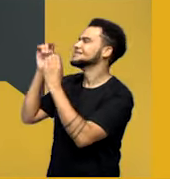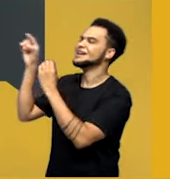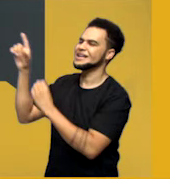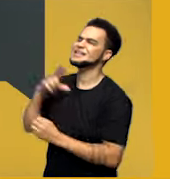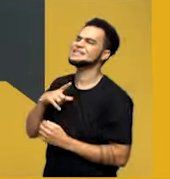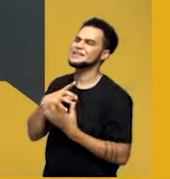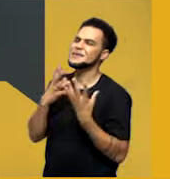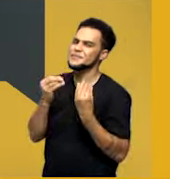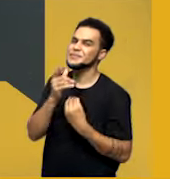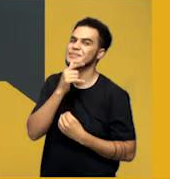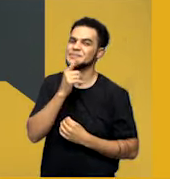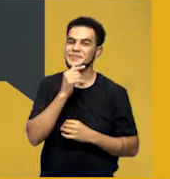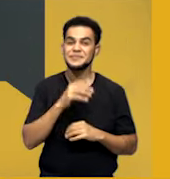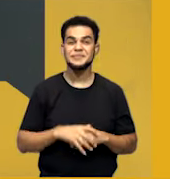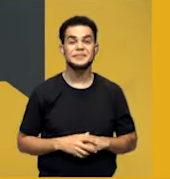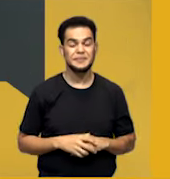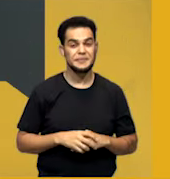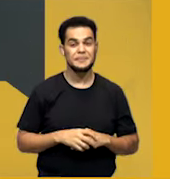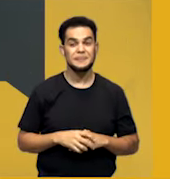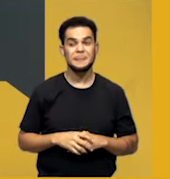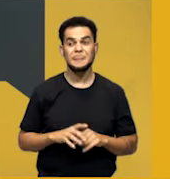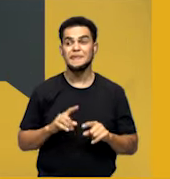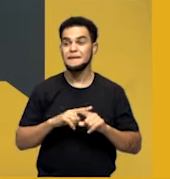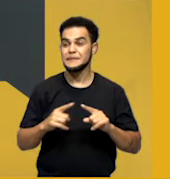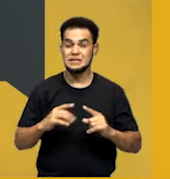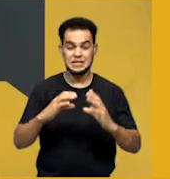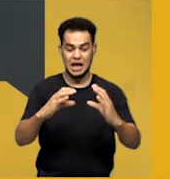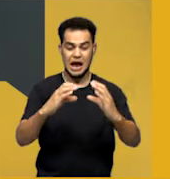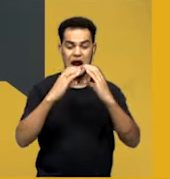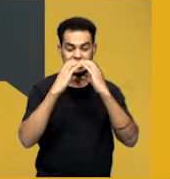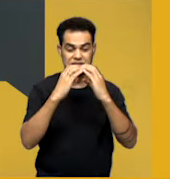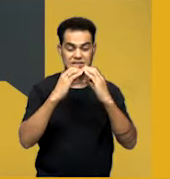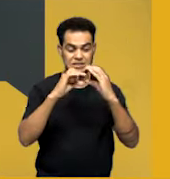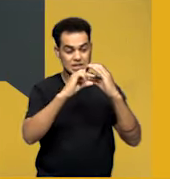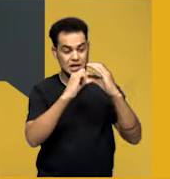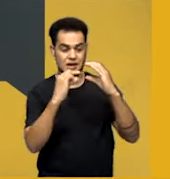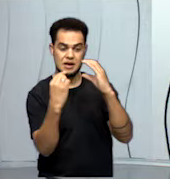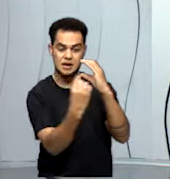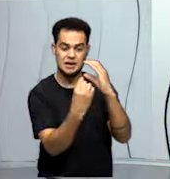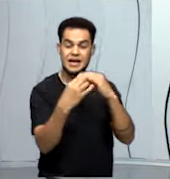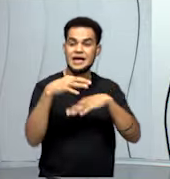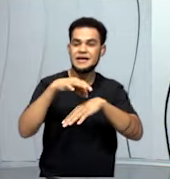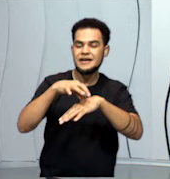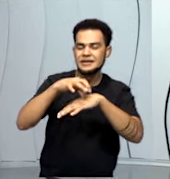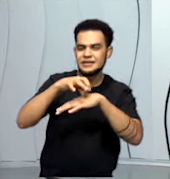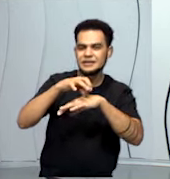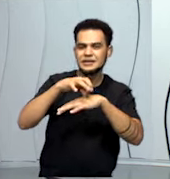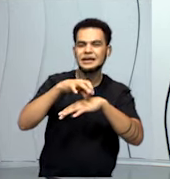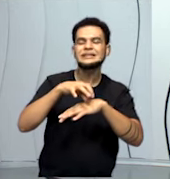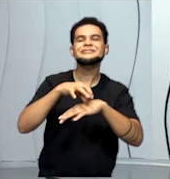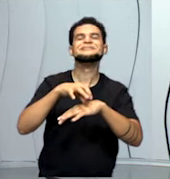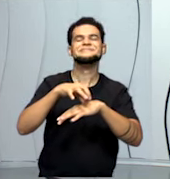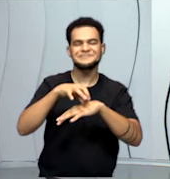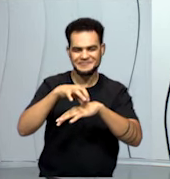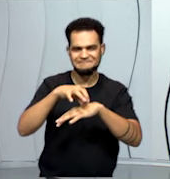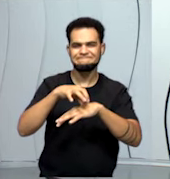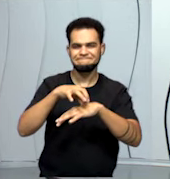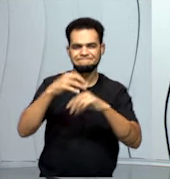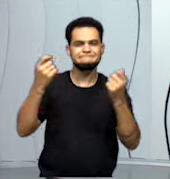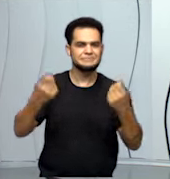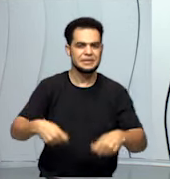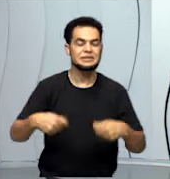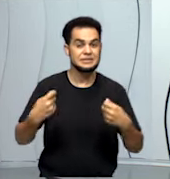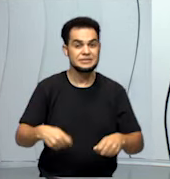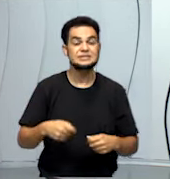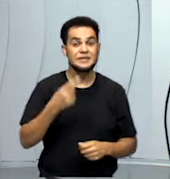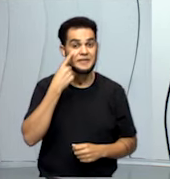muita água, mas o hambúrguer, a carne do seu sanduíche, ela precisa, veja só,